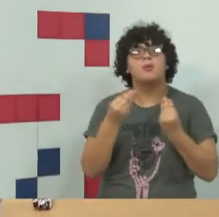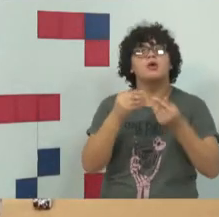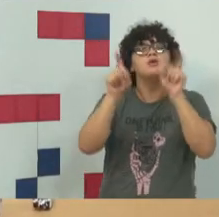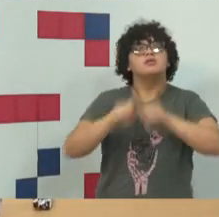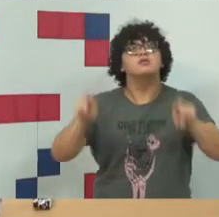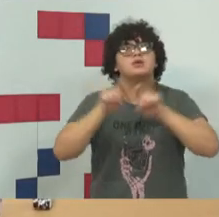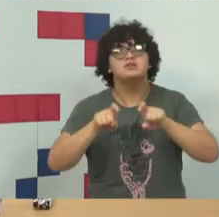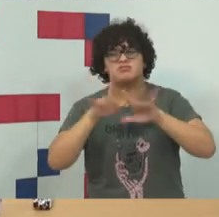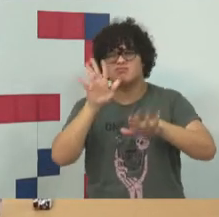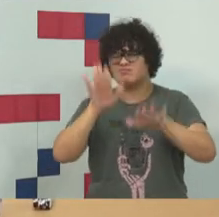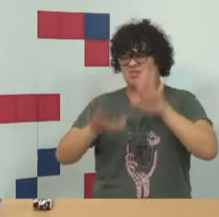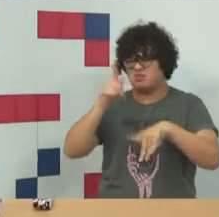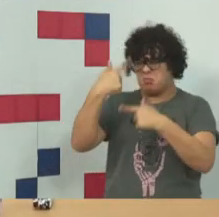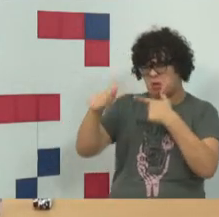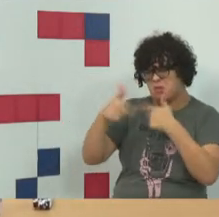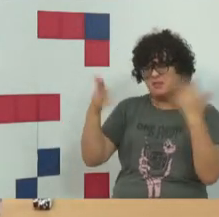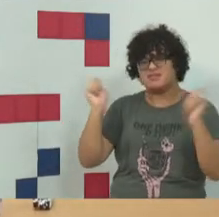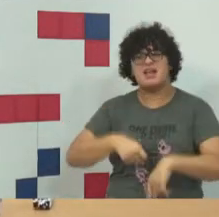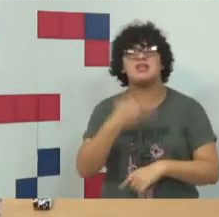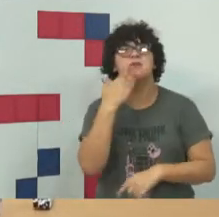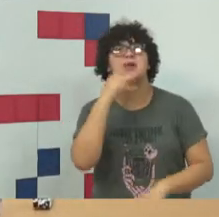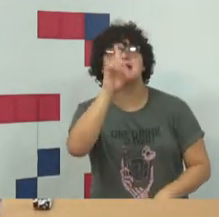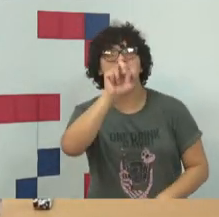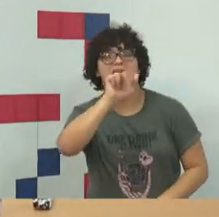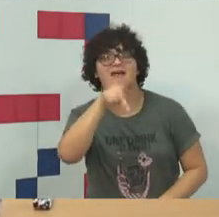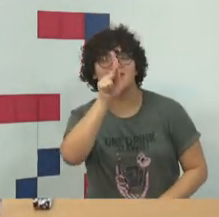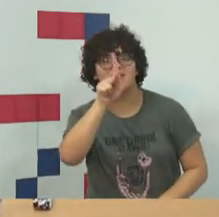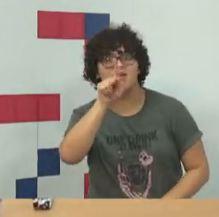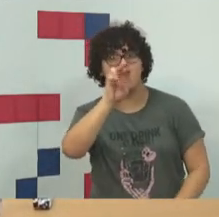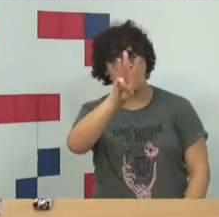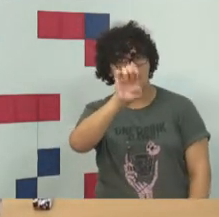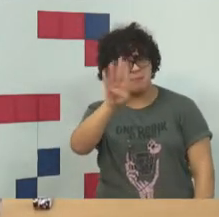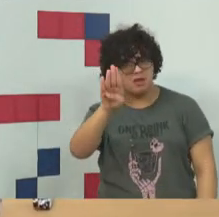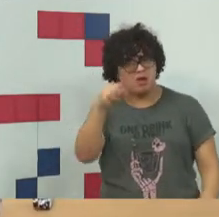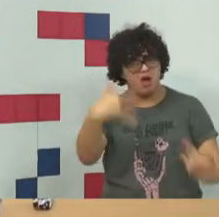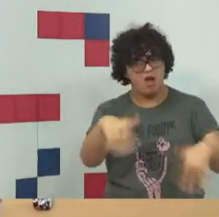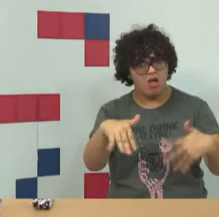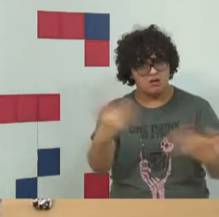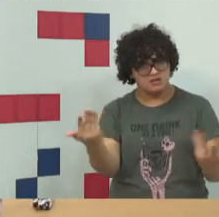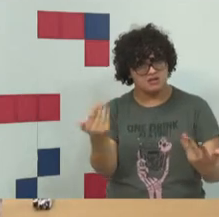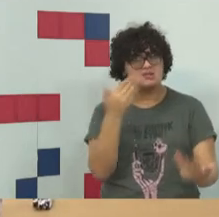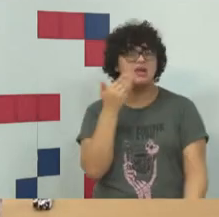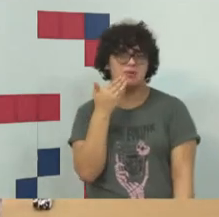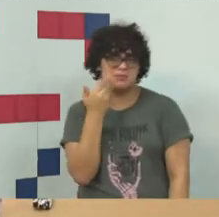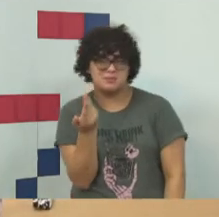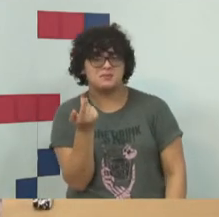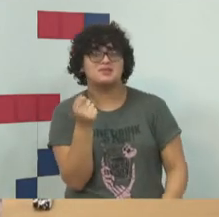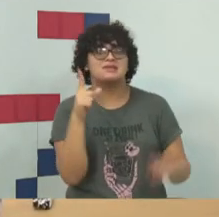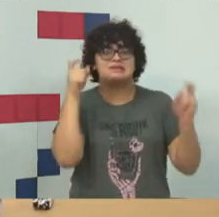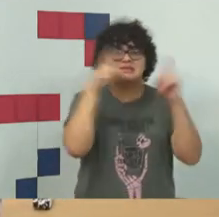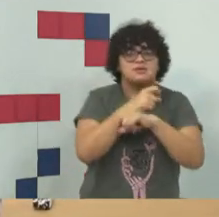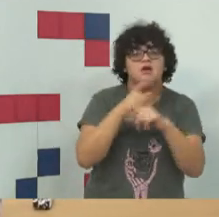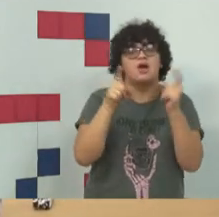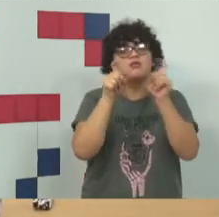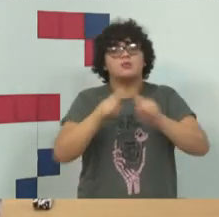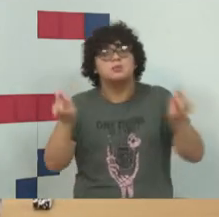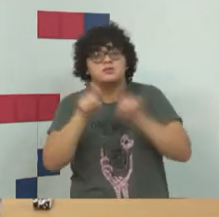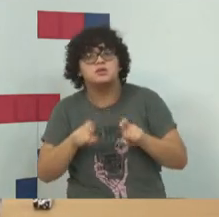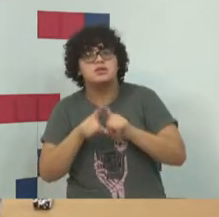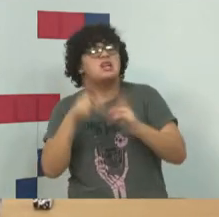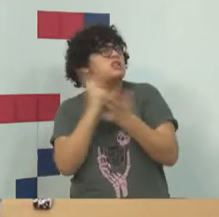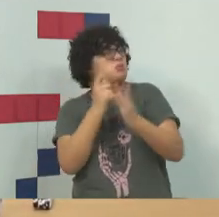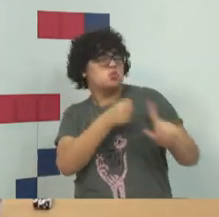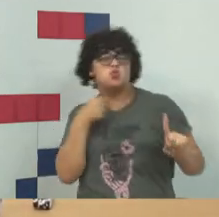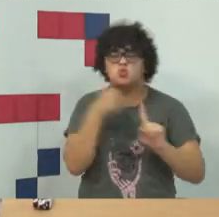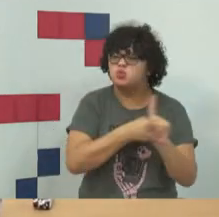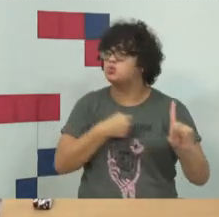conflita com as proibições da dark web que foi falada agora há pouco? Então a internet, a virtualidade, informática, ela mudou todo